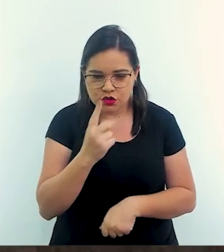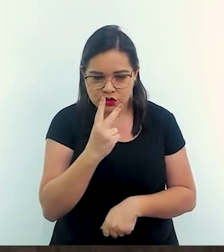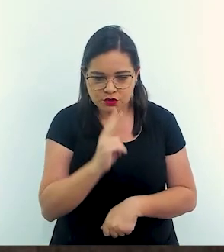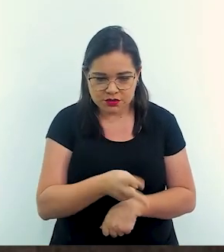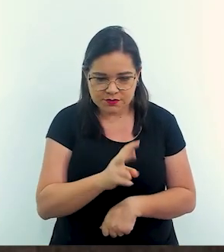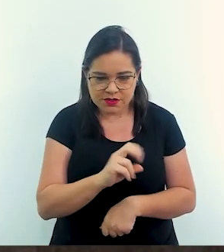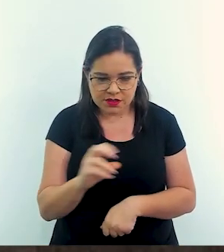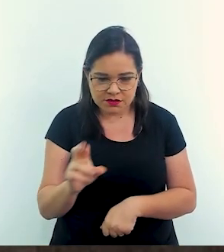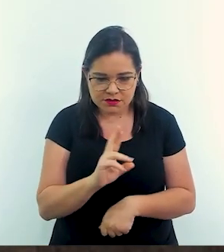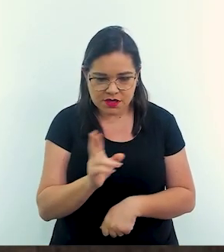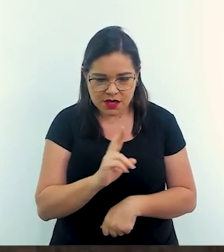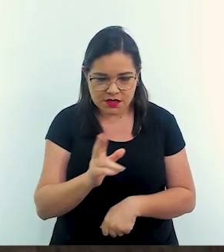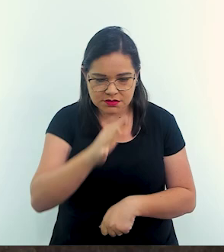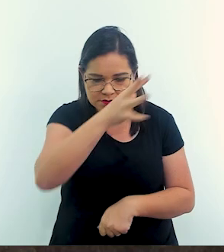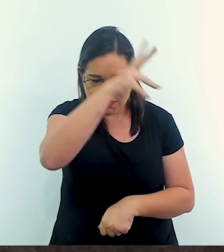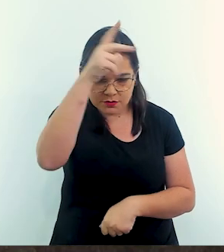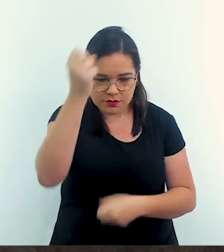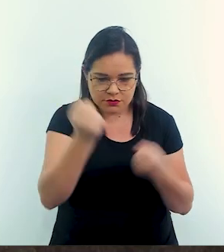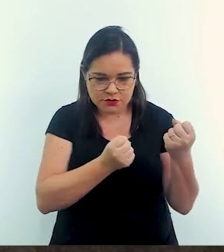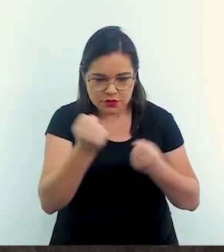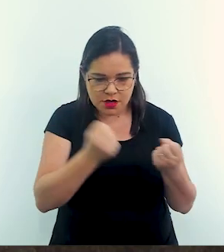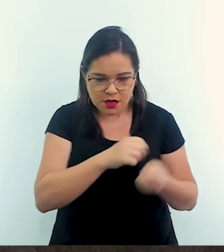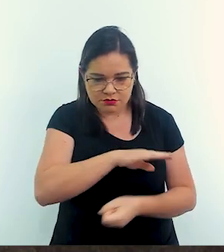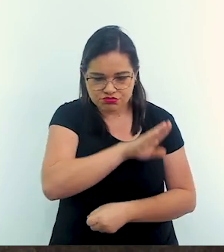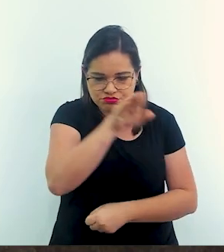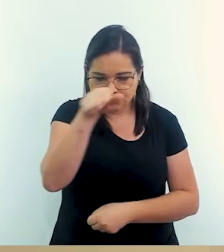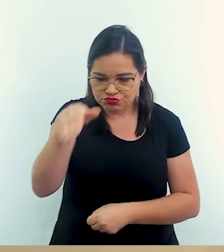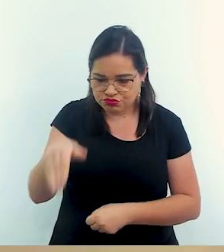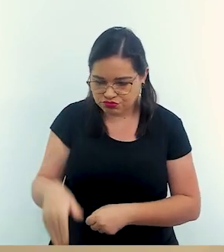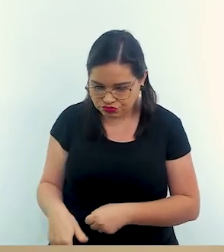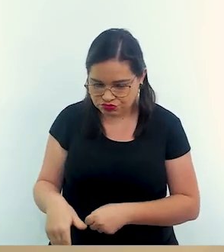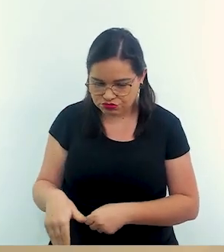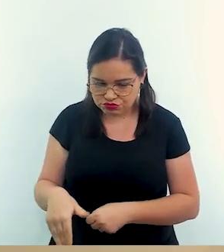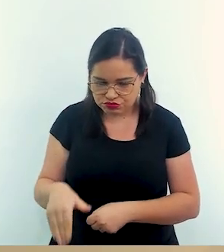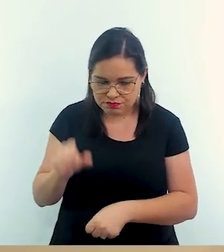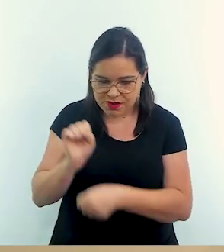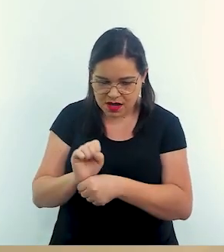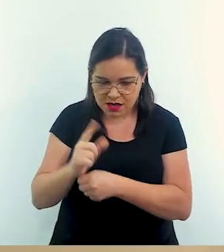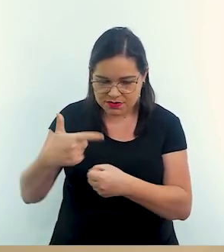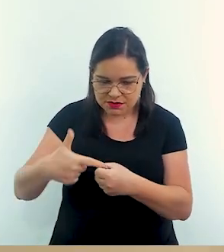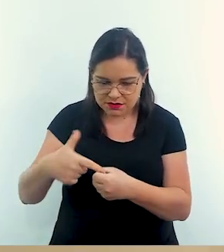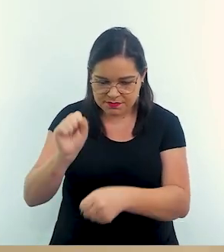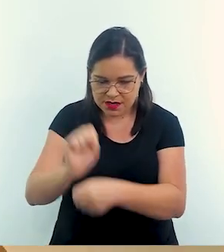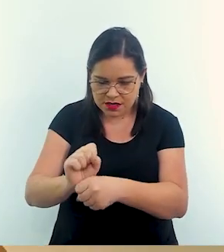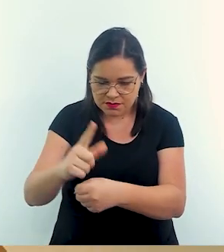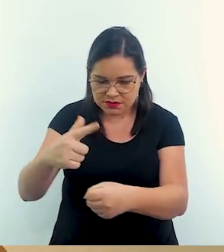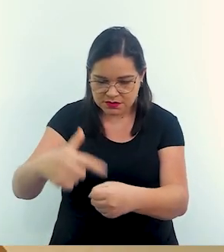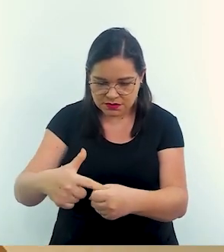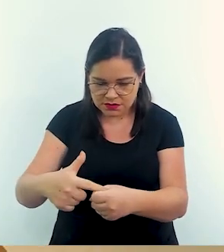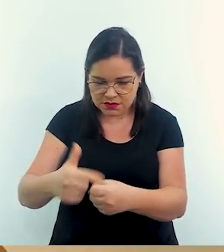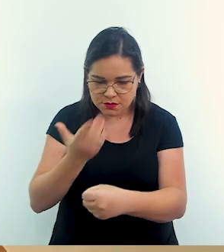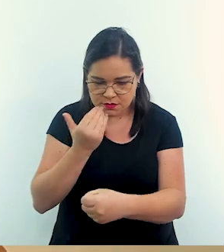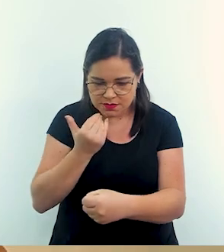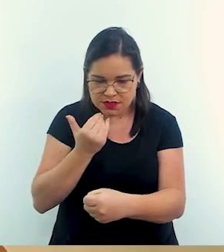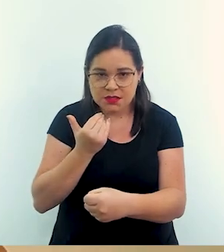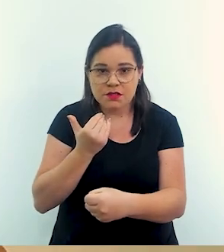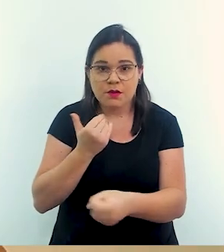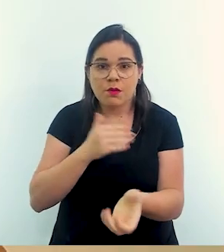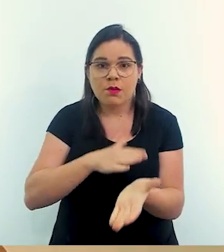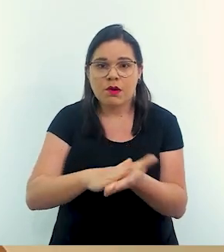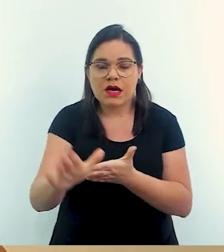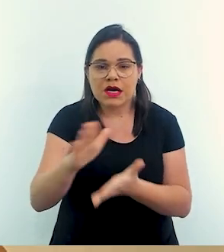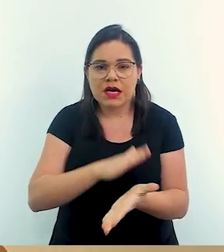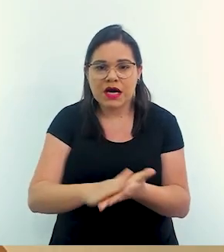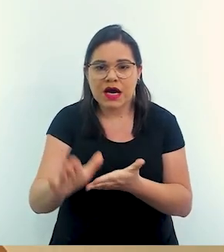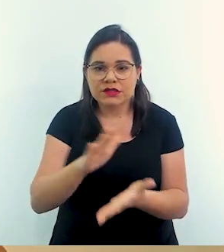gastei quase dois mil e quinhentos reais para sair do Mato Grosso, para vir até aqui o Rio Grande do Sul, parando, abastecendo. O custo